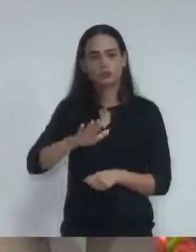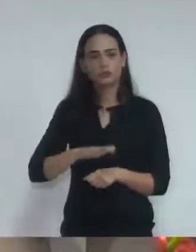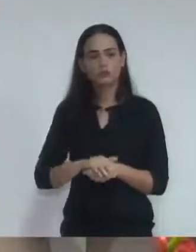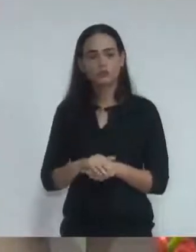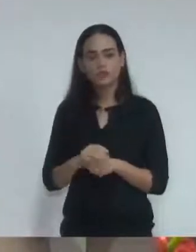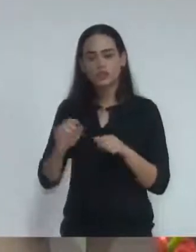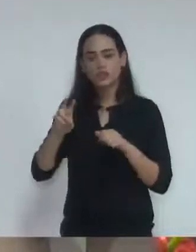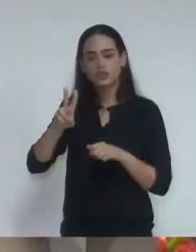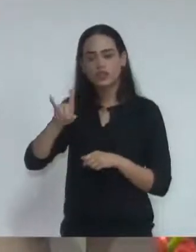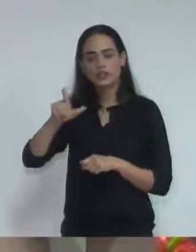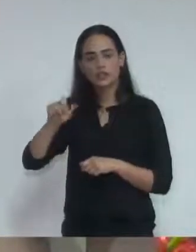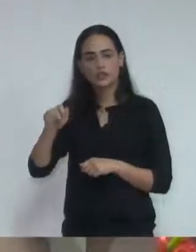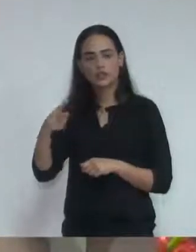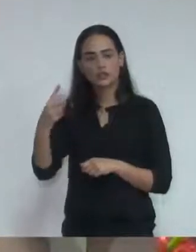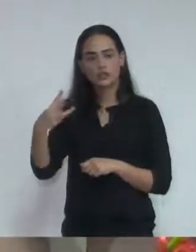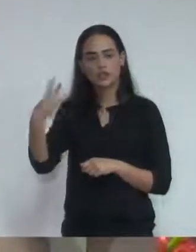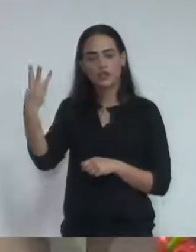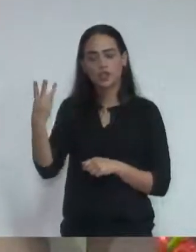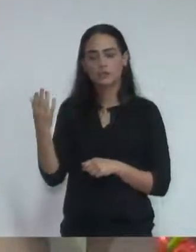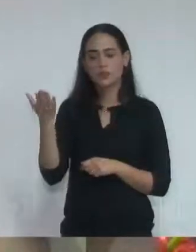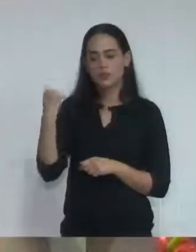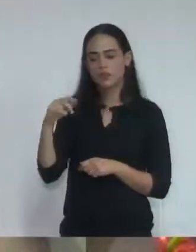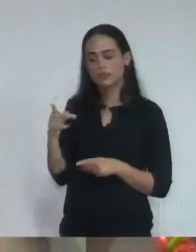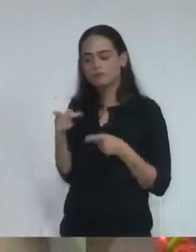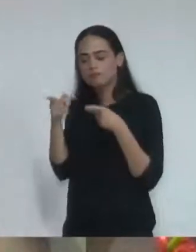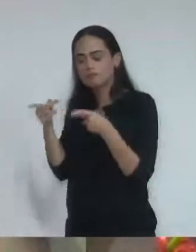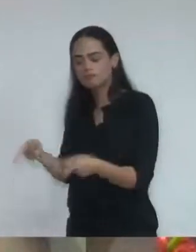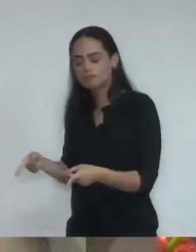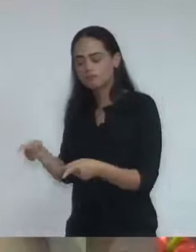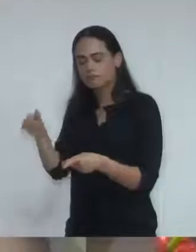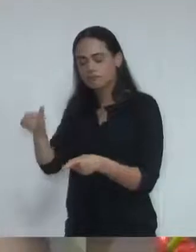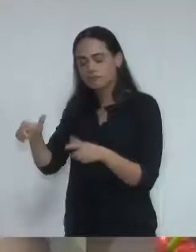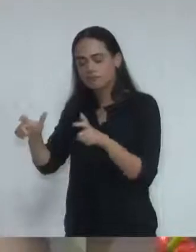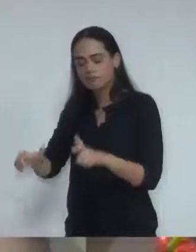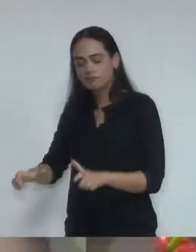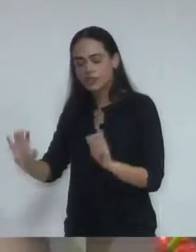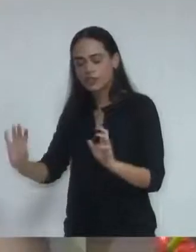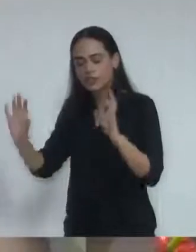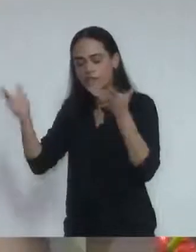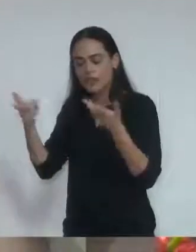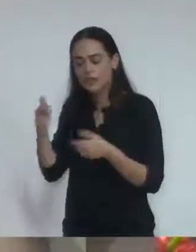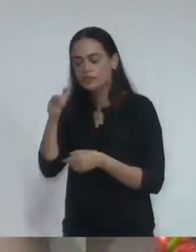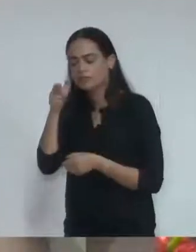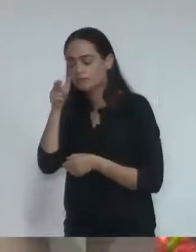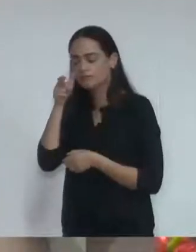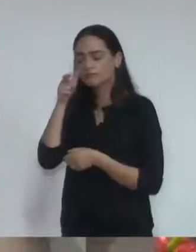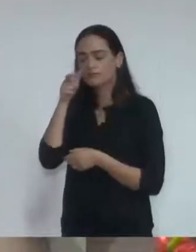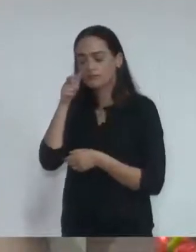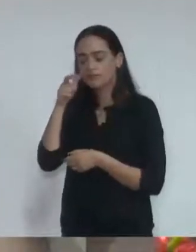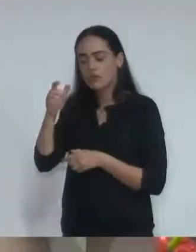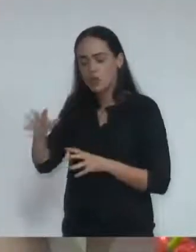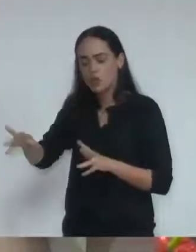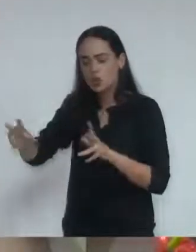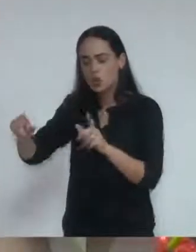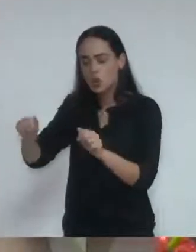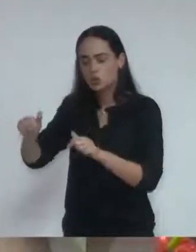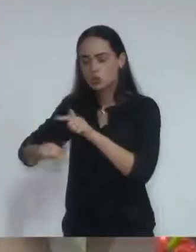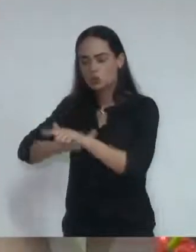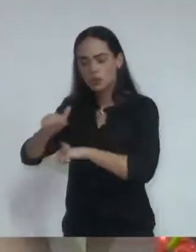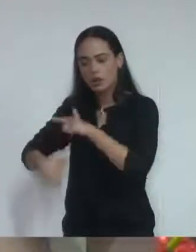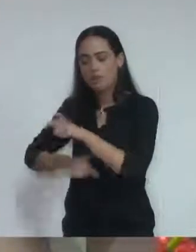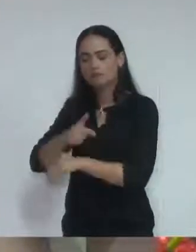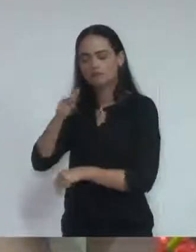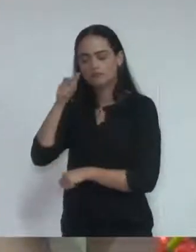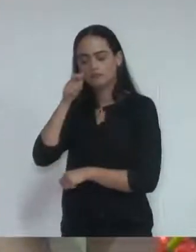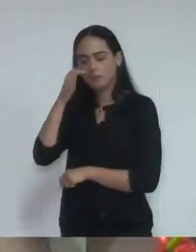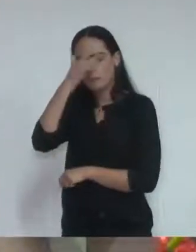Foi linda a festa, tive a oportunidade de estar lá, acompanhando, vi perfeitamente o trabalho de toda a comunidade, pessoas que são